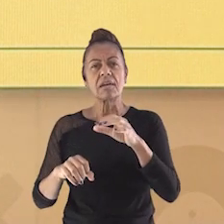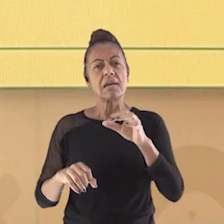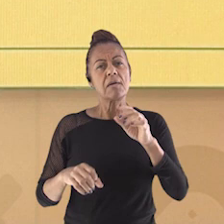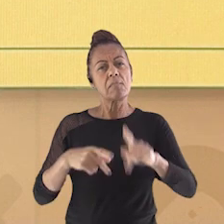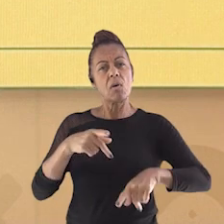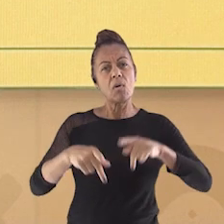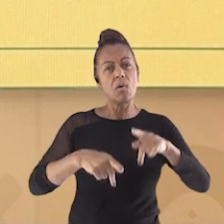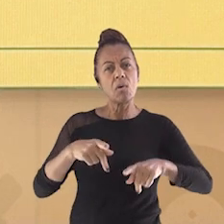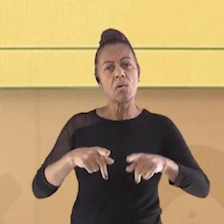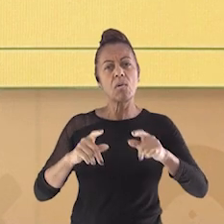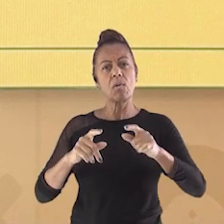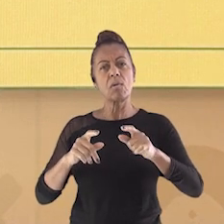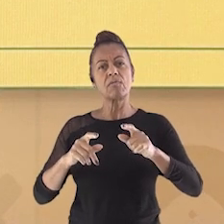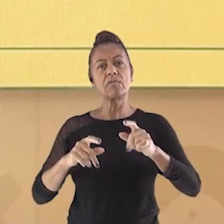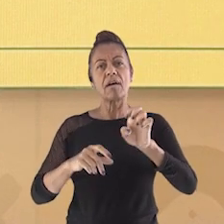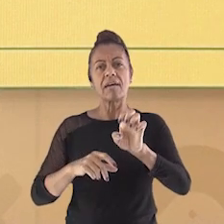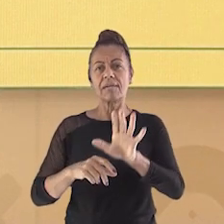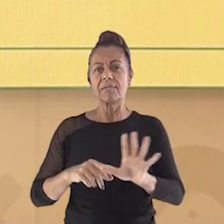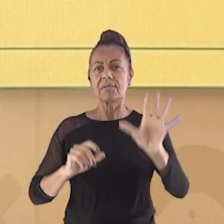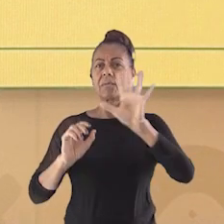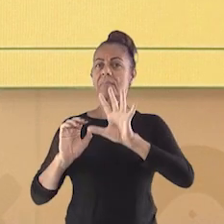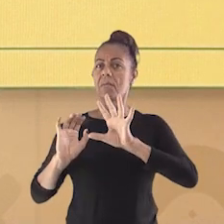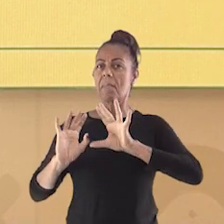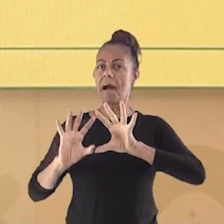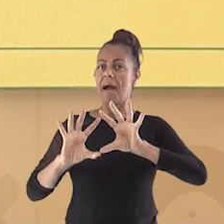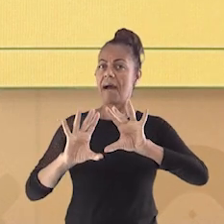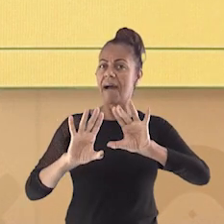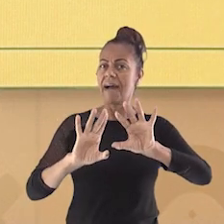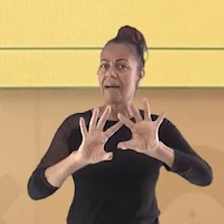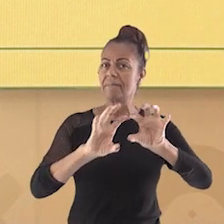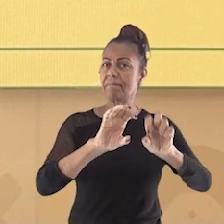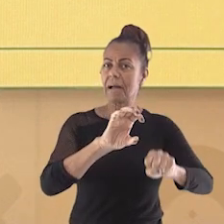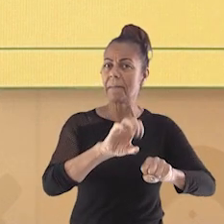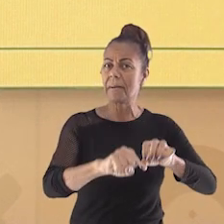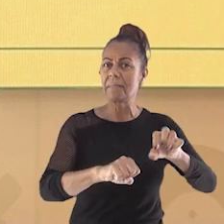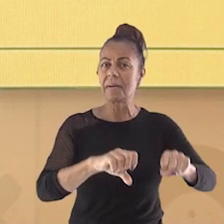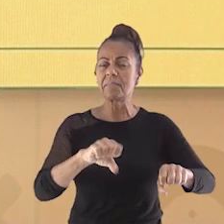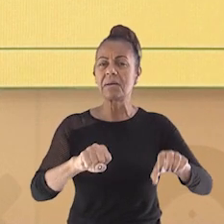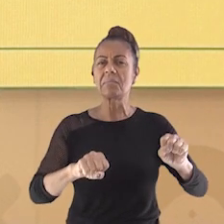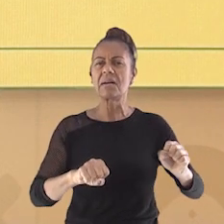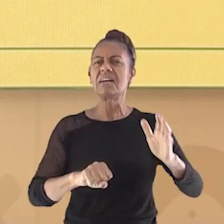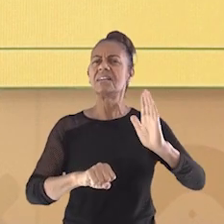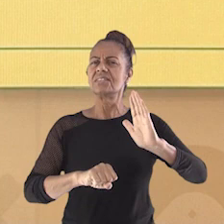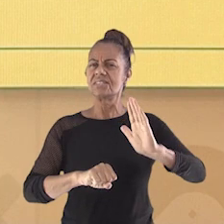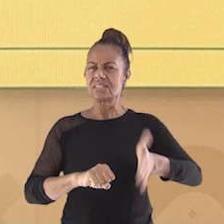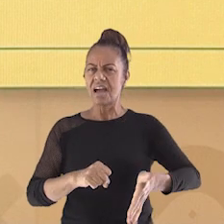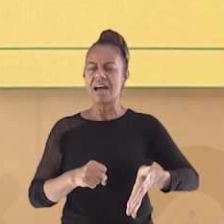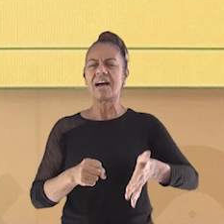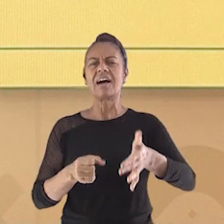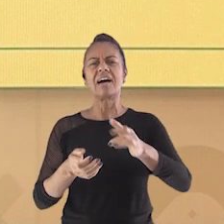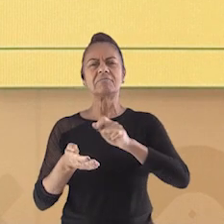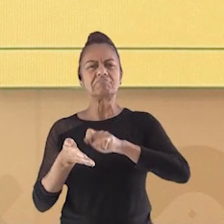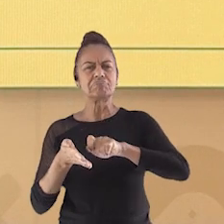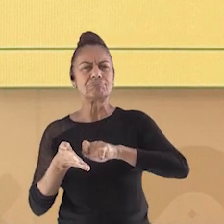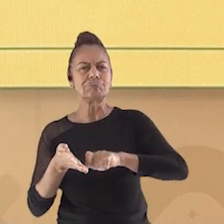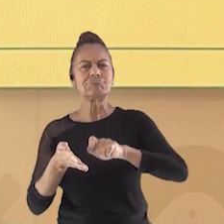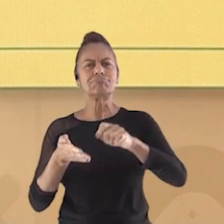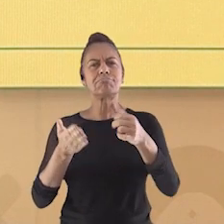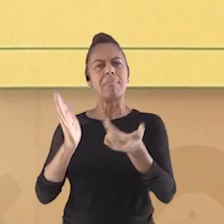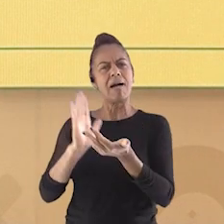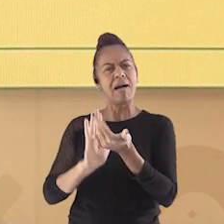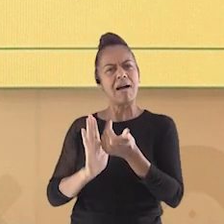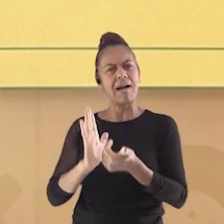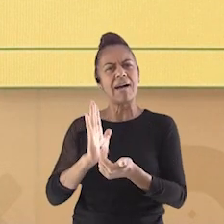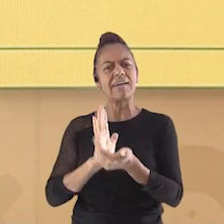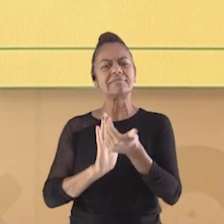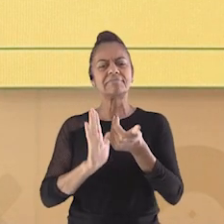europeus. E isso marcou o início da cartografia que conhecemos hoje. Esse mapa aqui faz